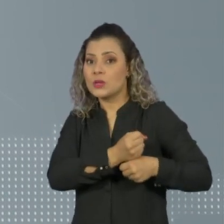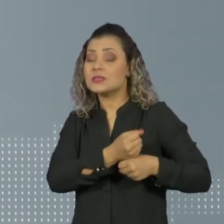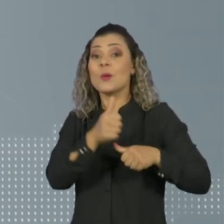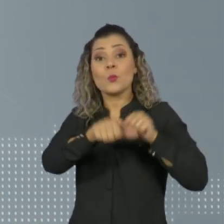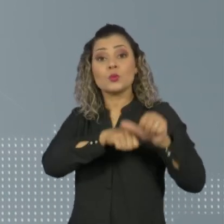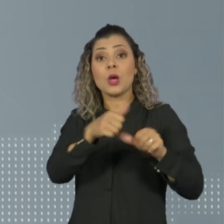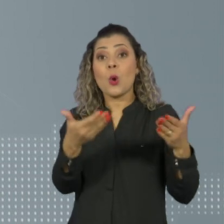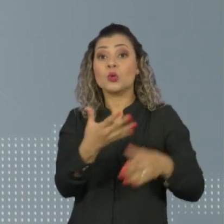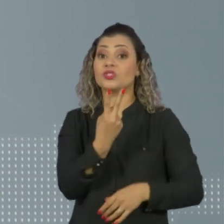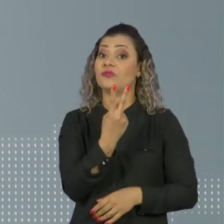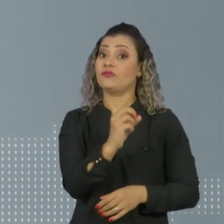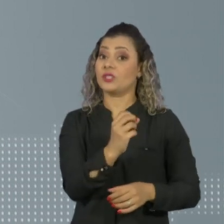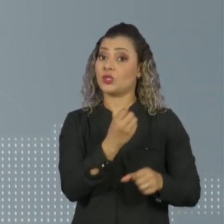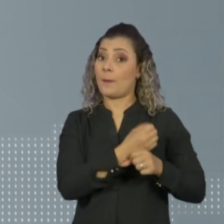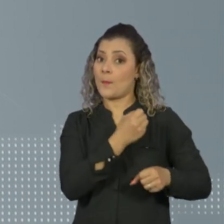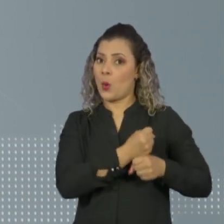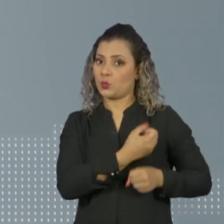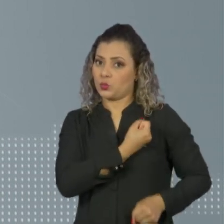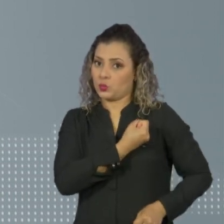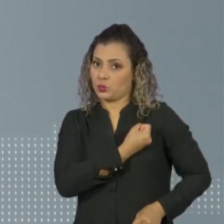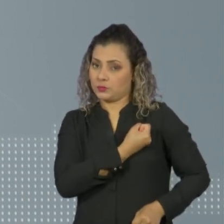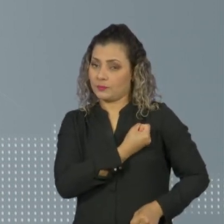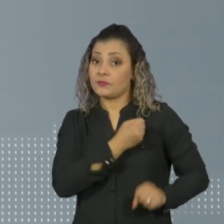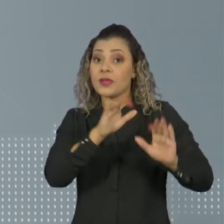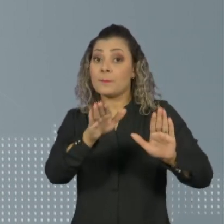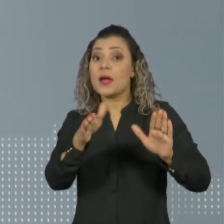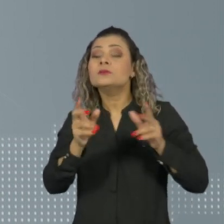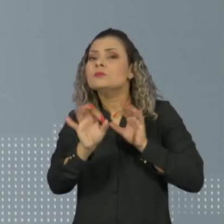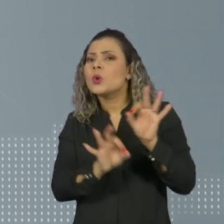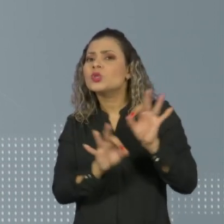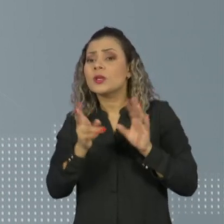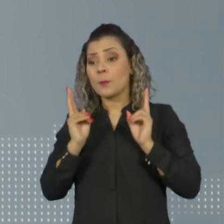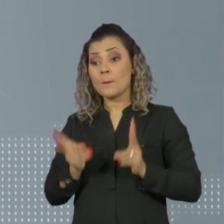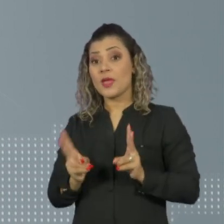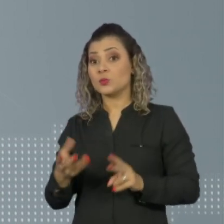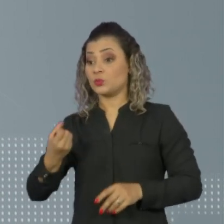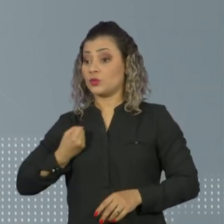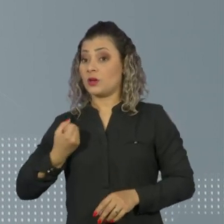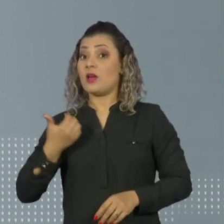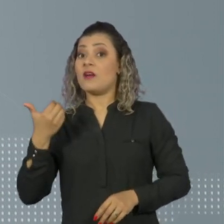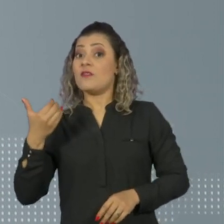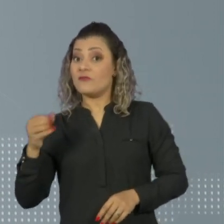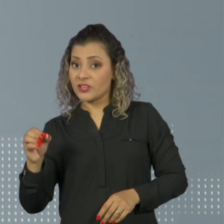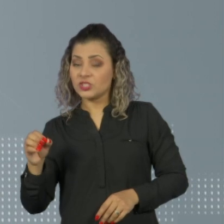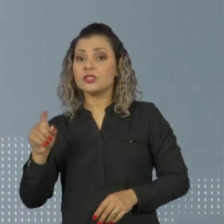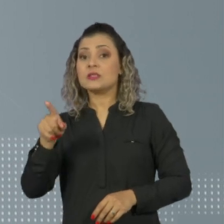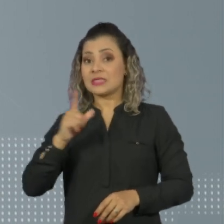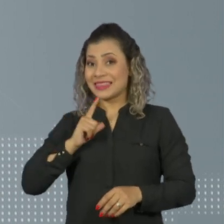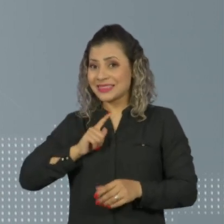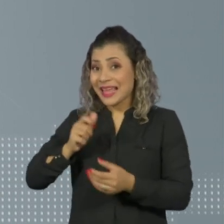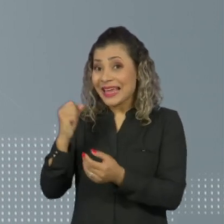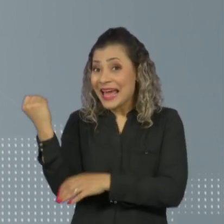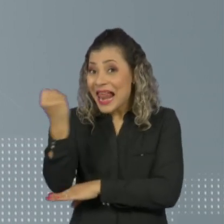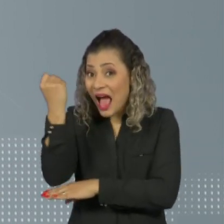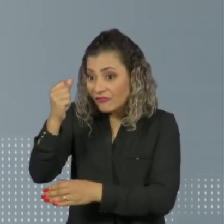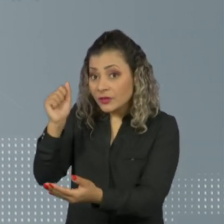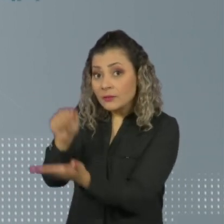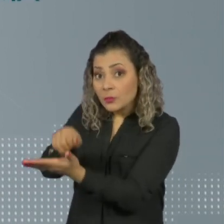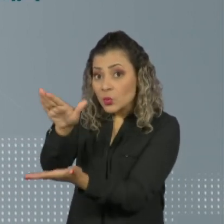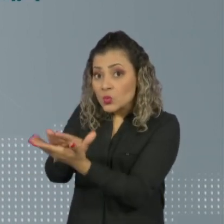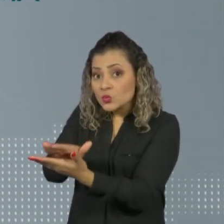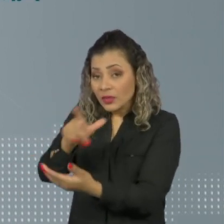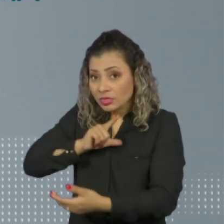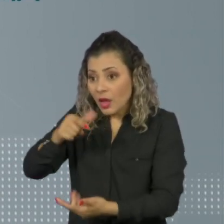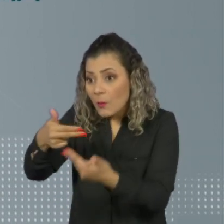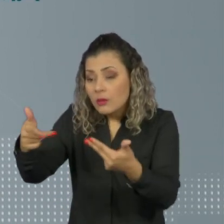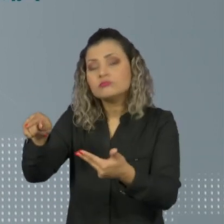de 20 pontos. Segundo o projeto, a pontuação seria a mesma para quem tem duas ou mais infrações gravíssimas. Para quem